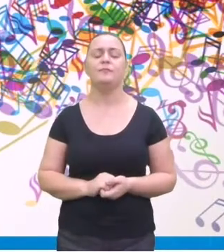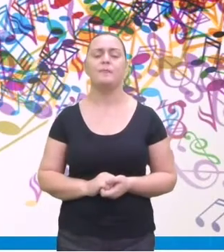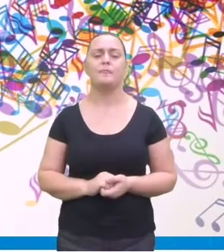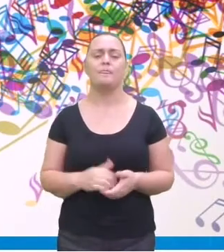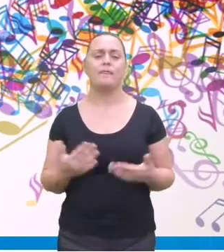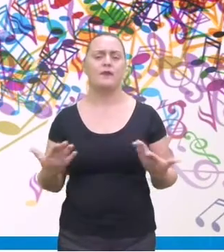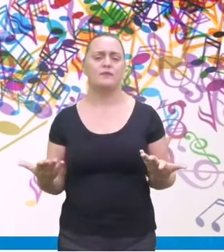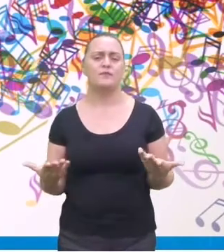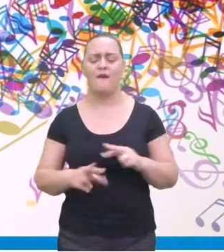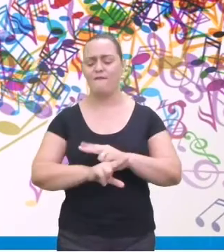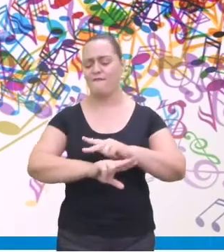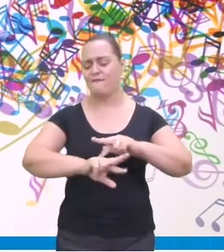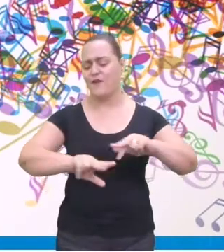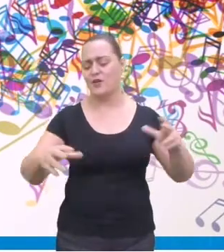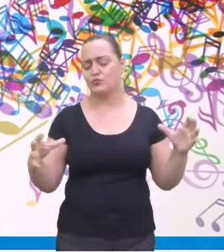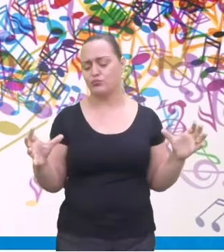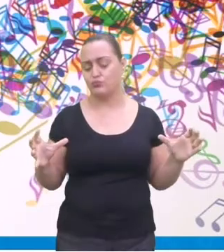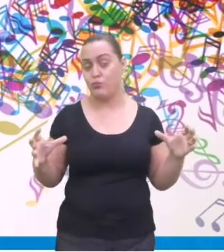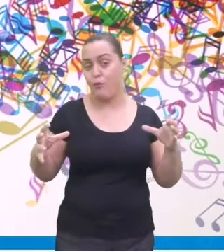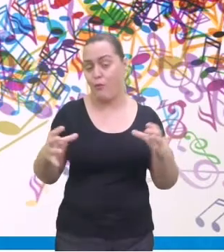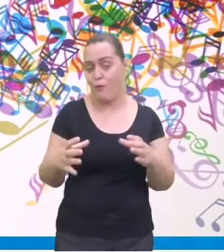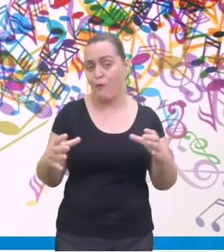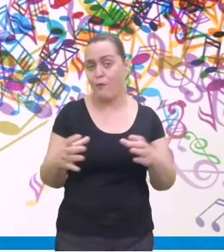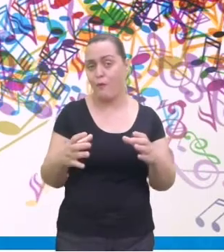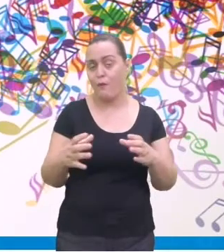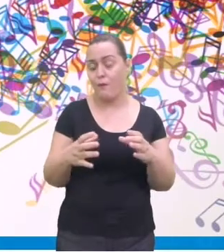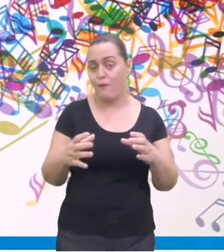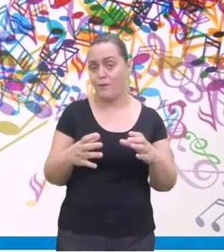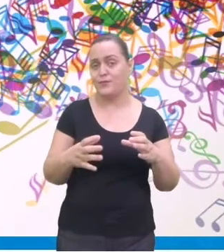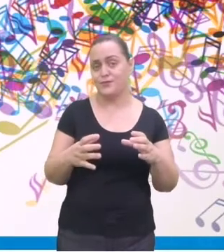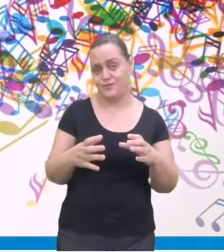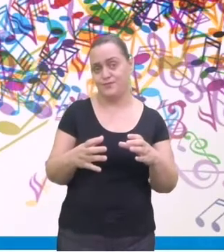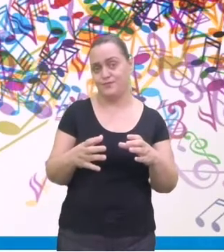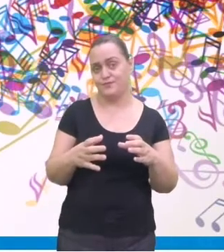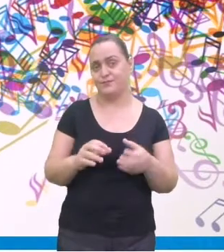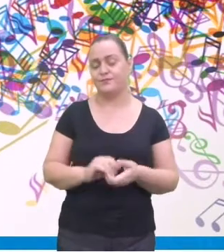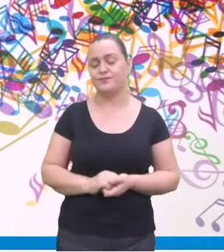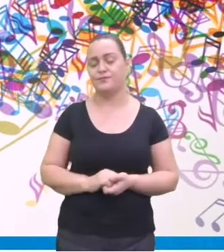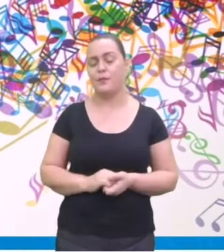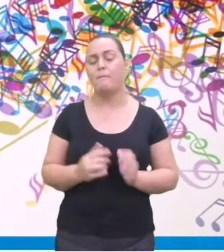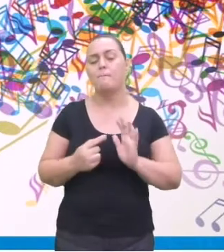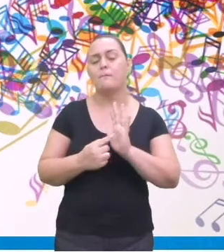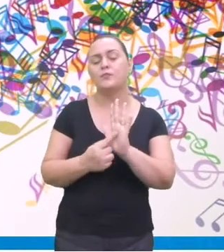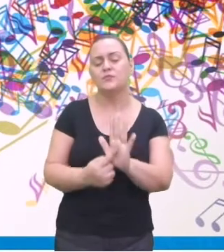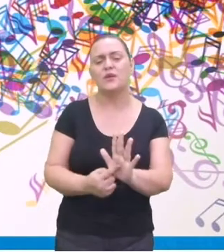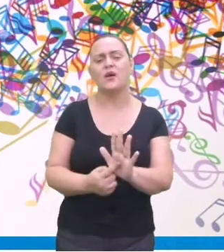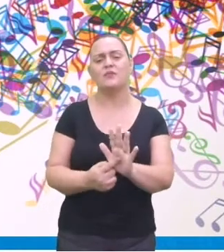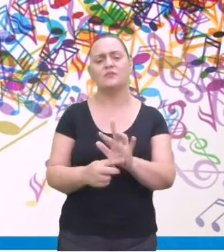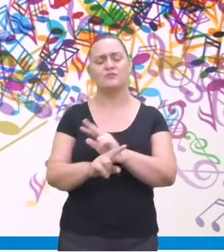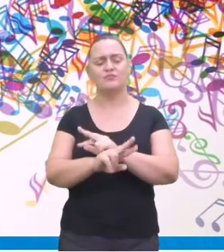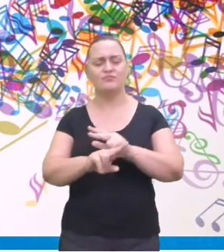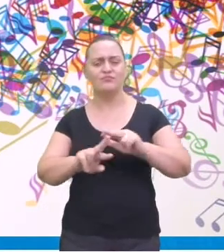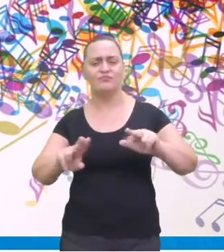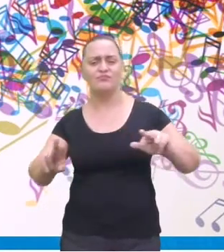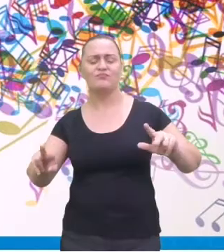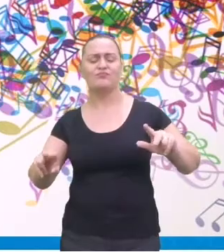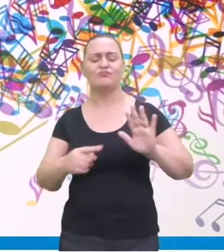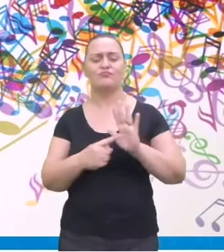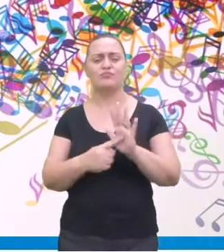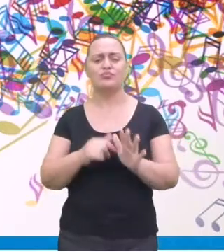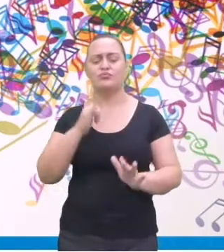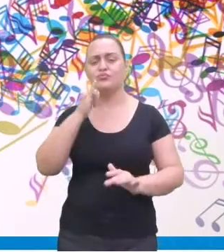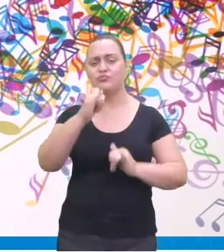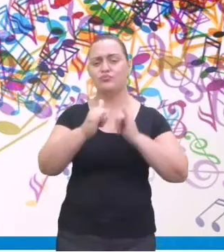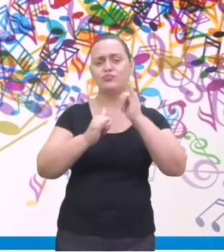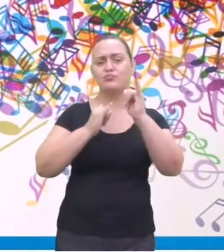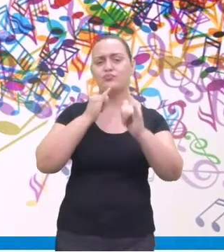Muitas bandas, e destacaram também nesse período entre elas, falavam desses assuntos, como eu disse aqui há pouco, sobre